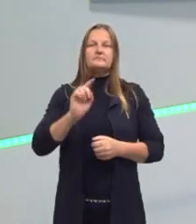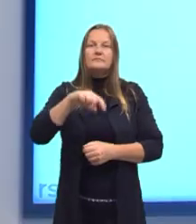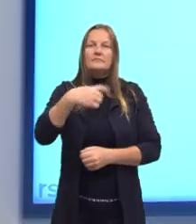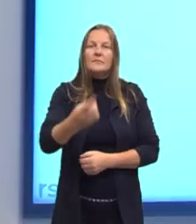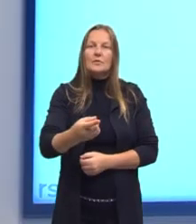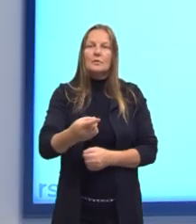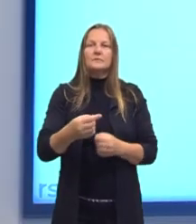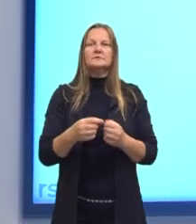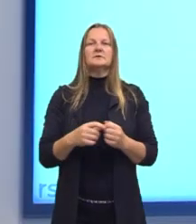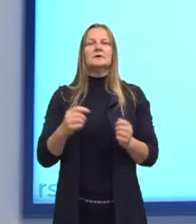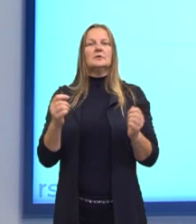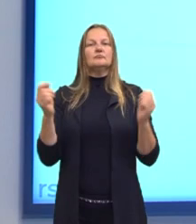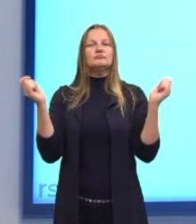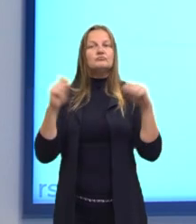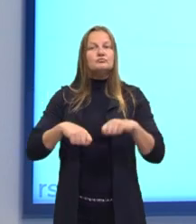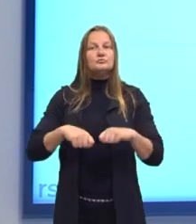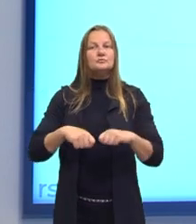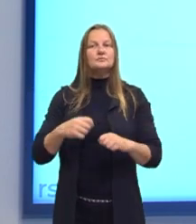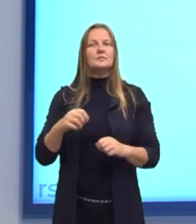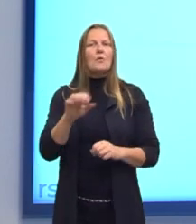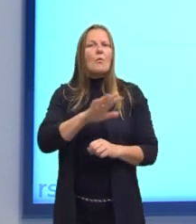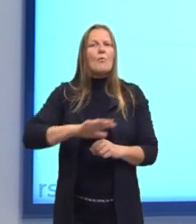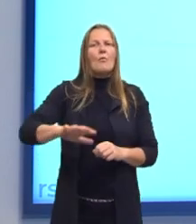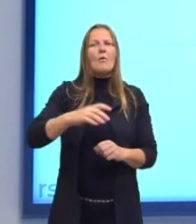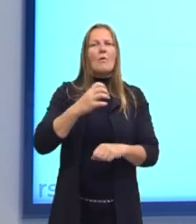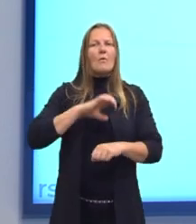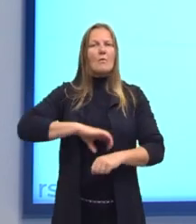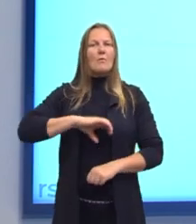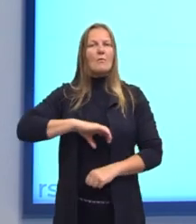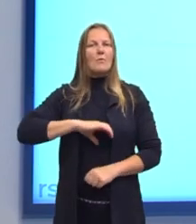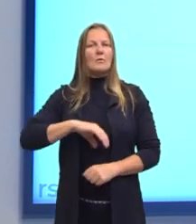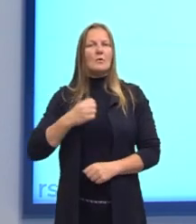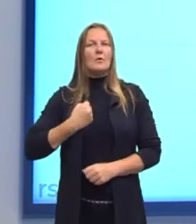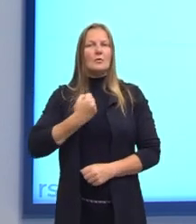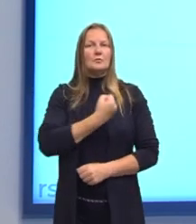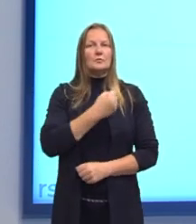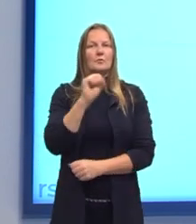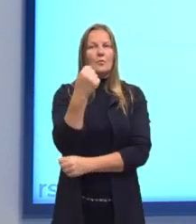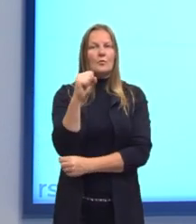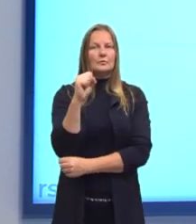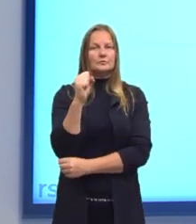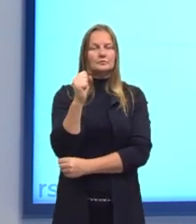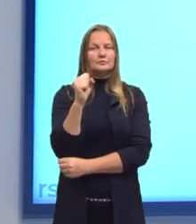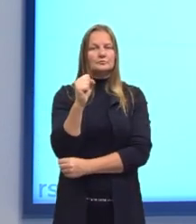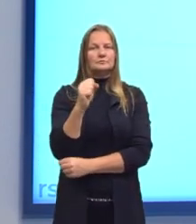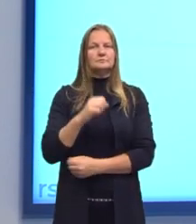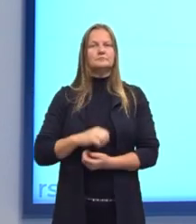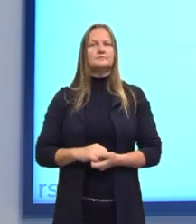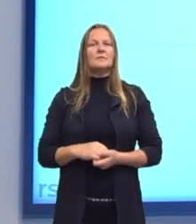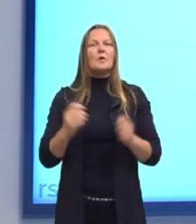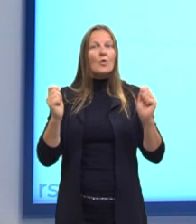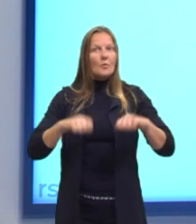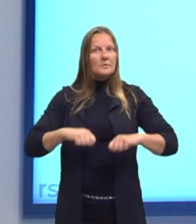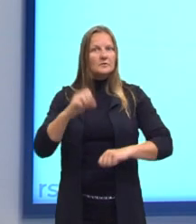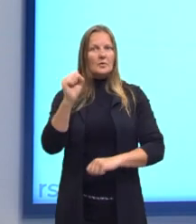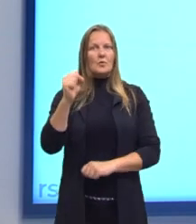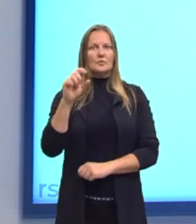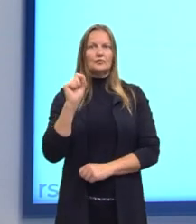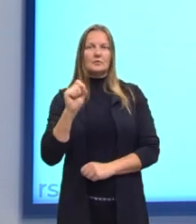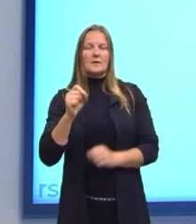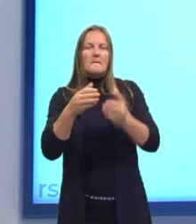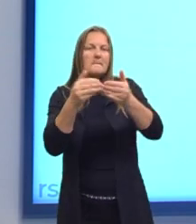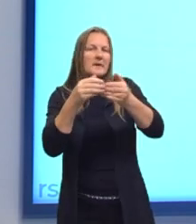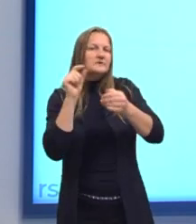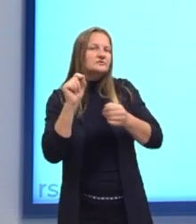Próxima competência ali de área. Competência da área 8. A competência 8 nos